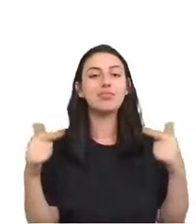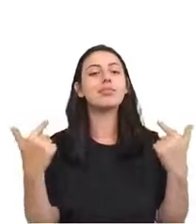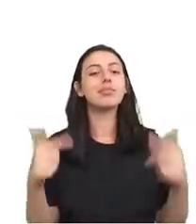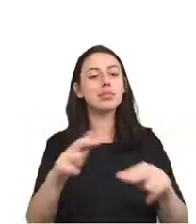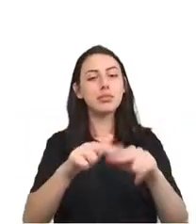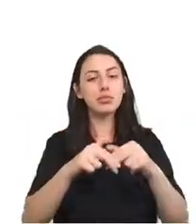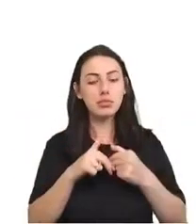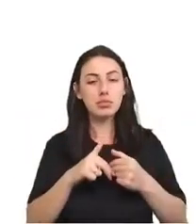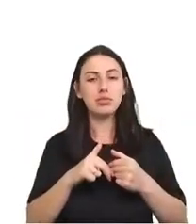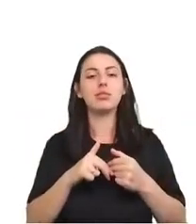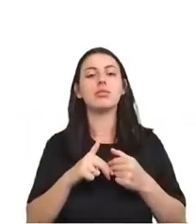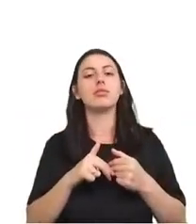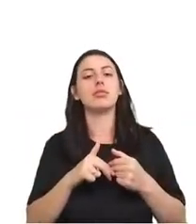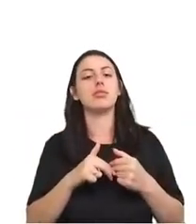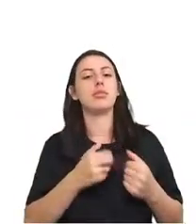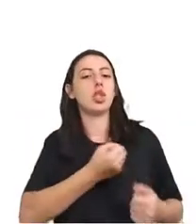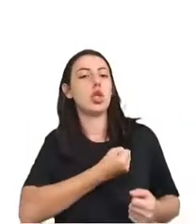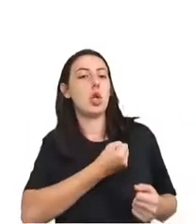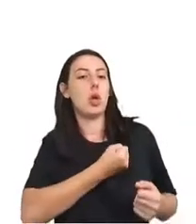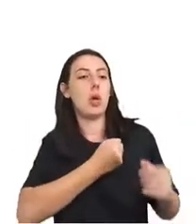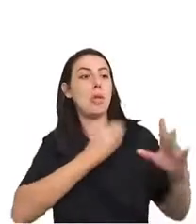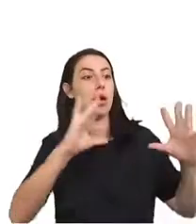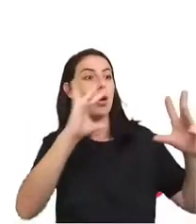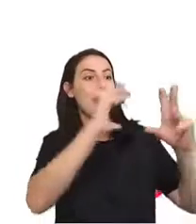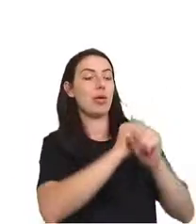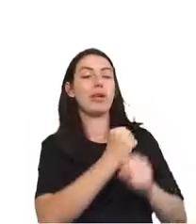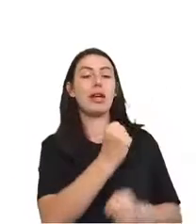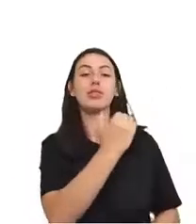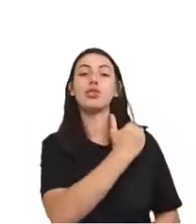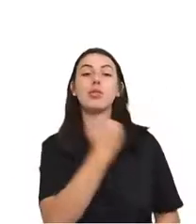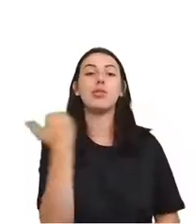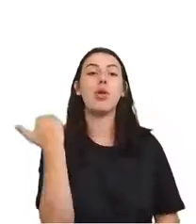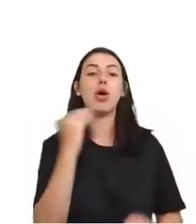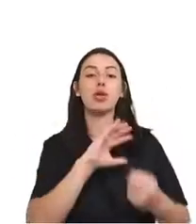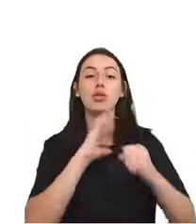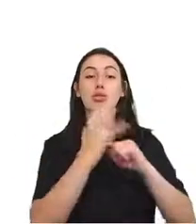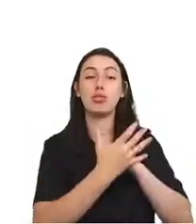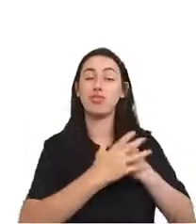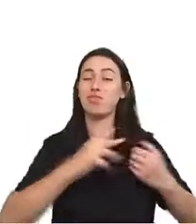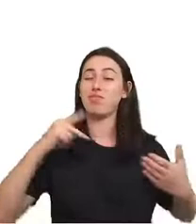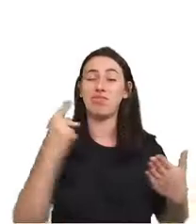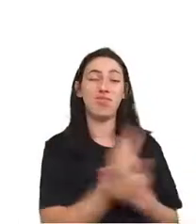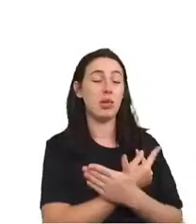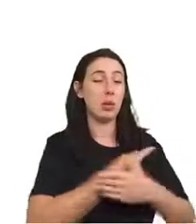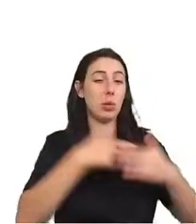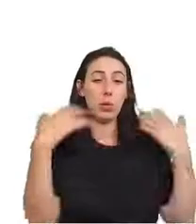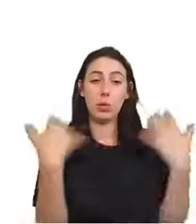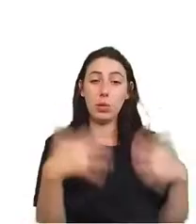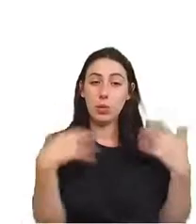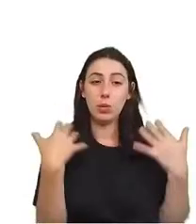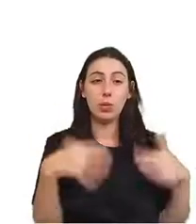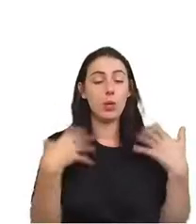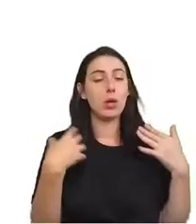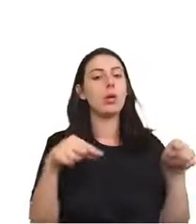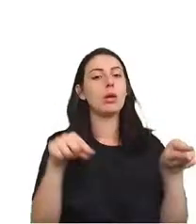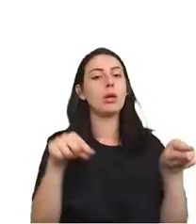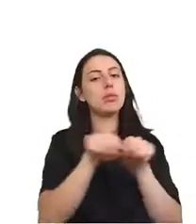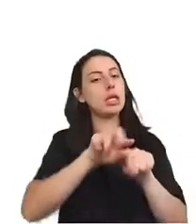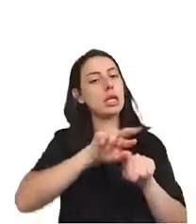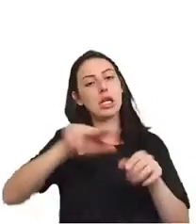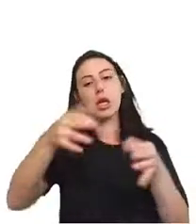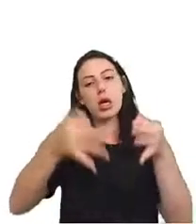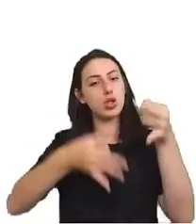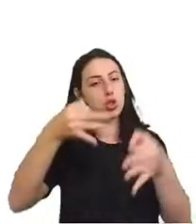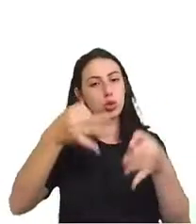mortes nos casos de Covid-19 está errada. Está errada de forma muito sistemática e muito injusta, porque eles